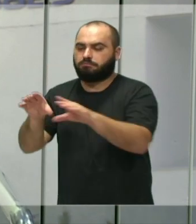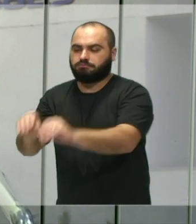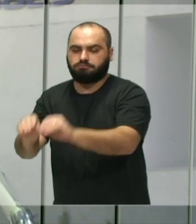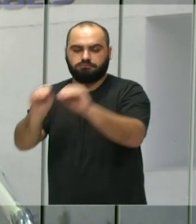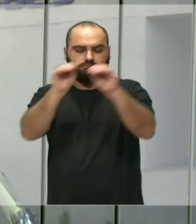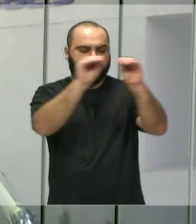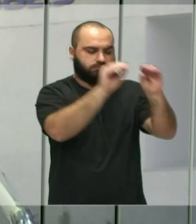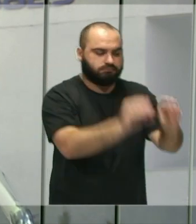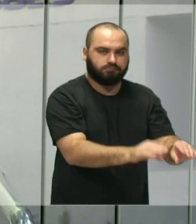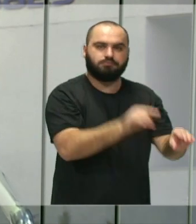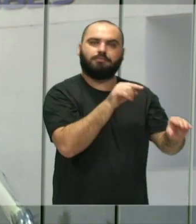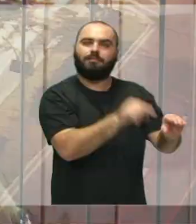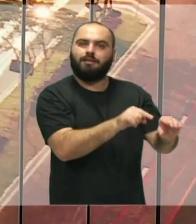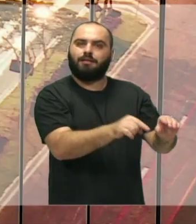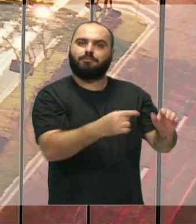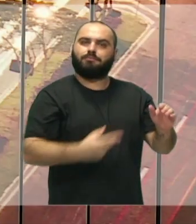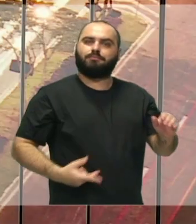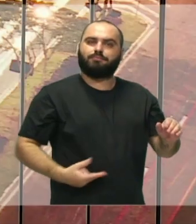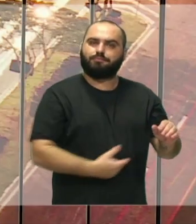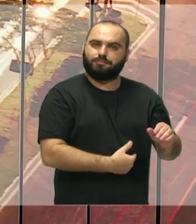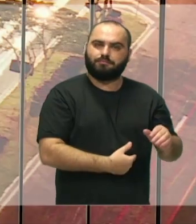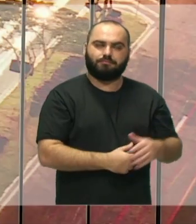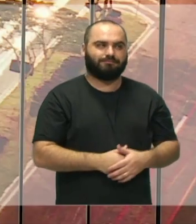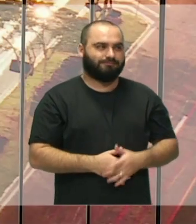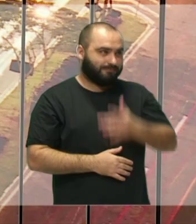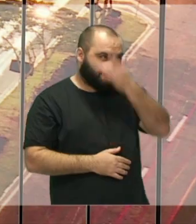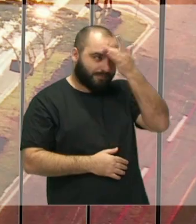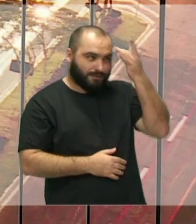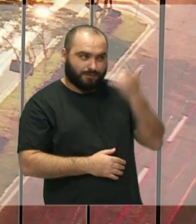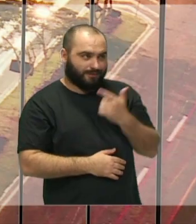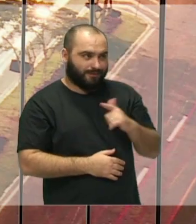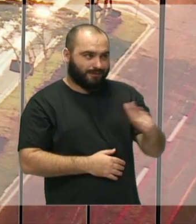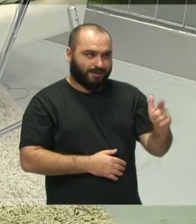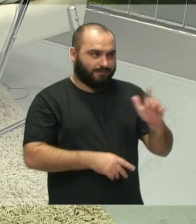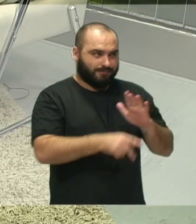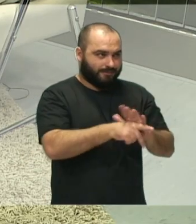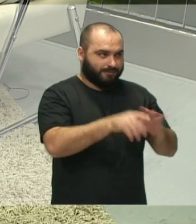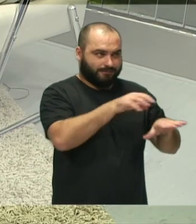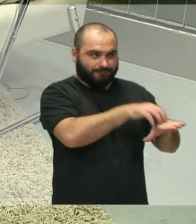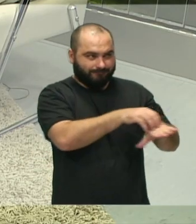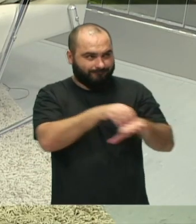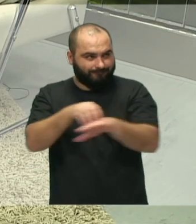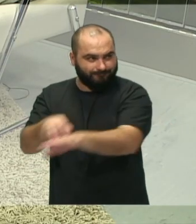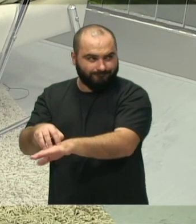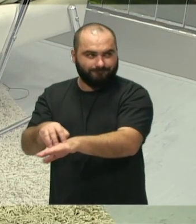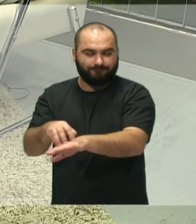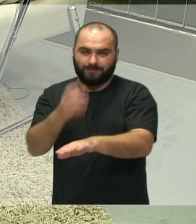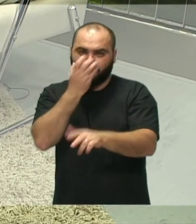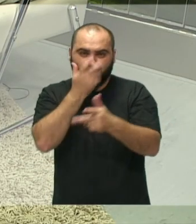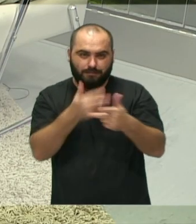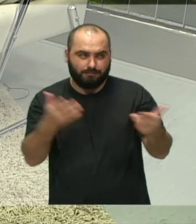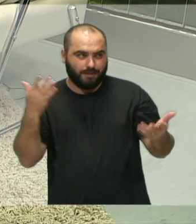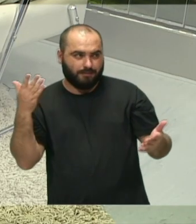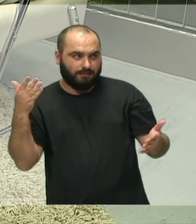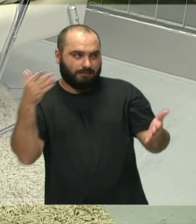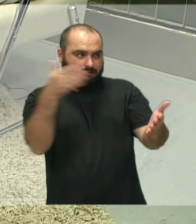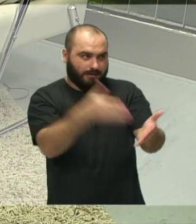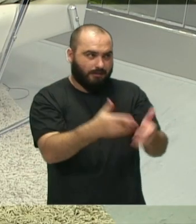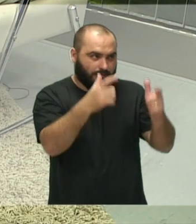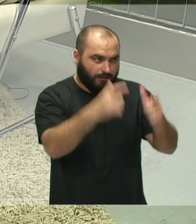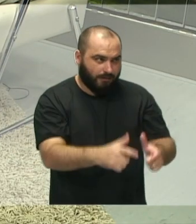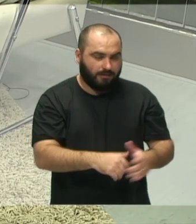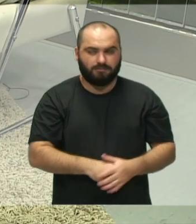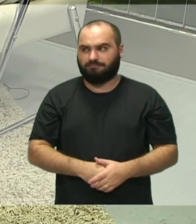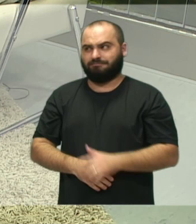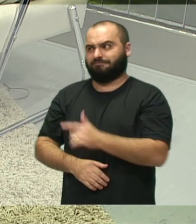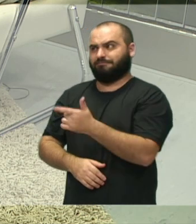seu animal para castração. Sim, para pessoas em vulnerabilidade social, até mesmo levar o animal até já é uma situação bem